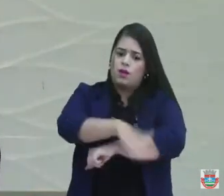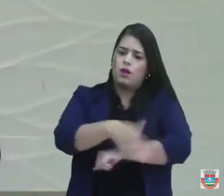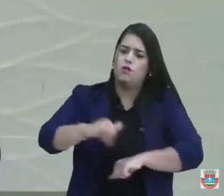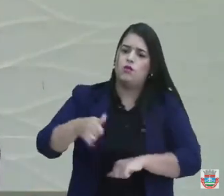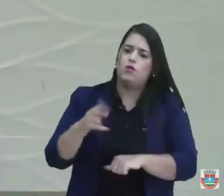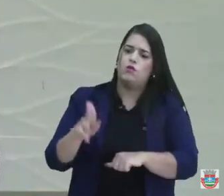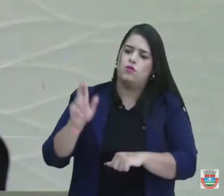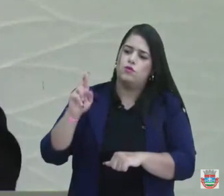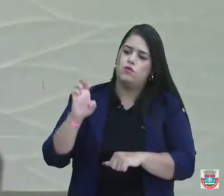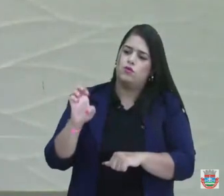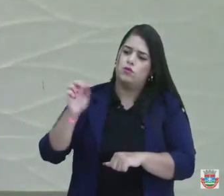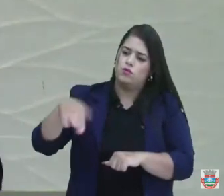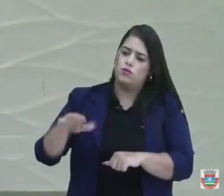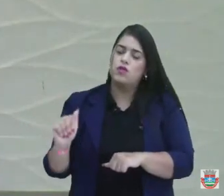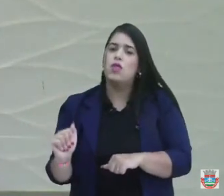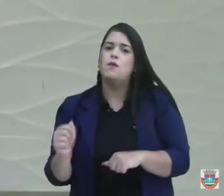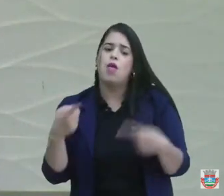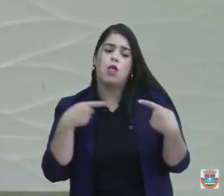nesse convênio.